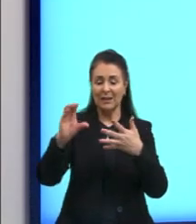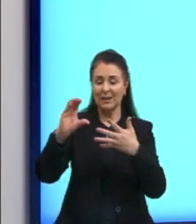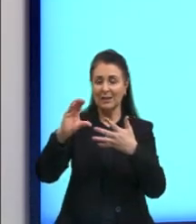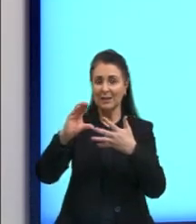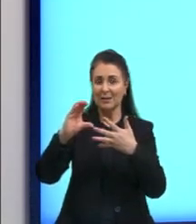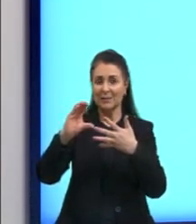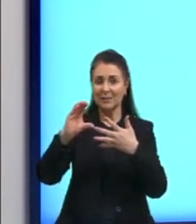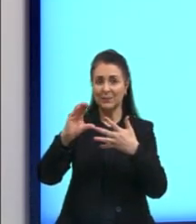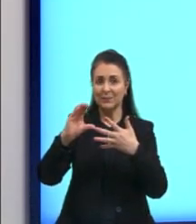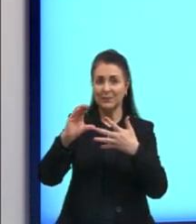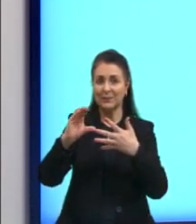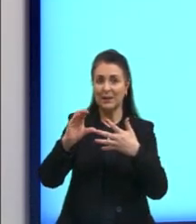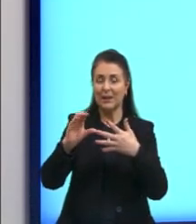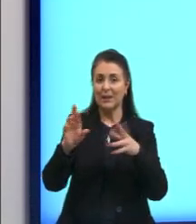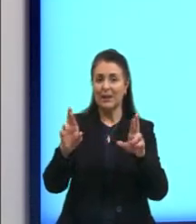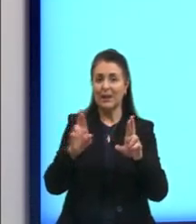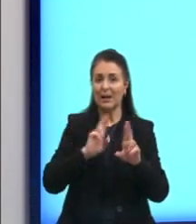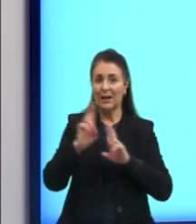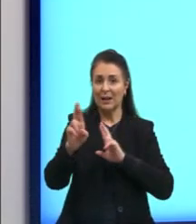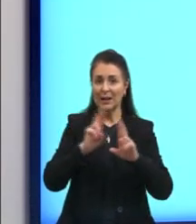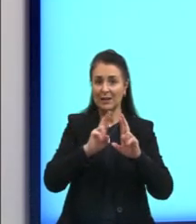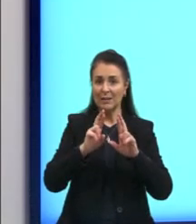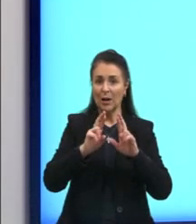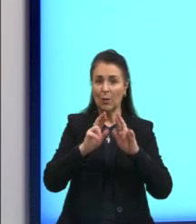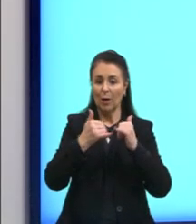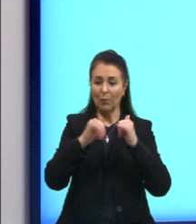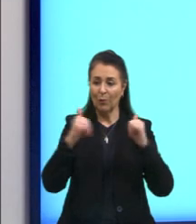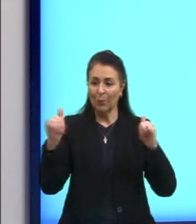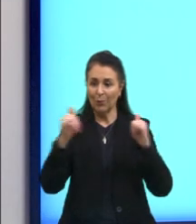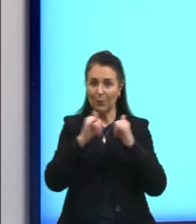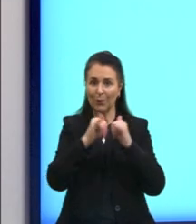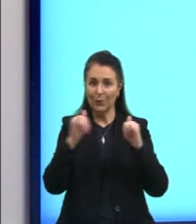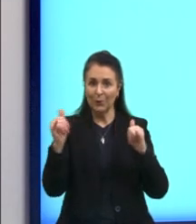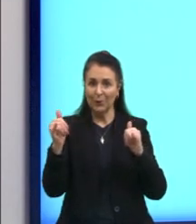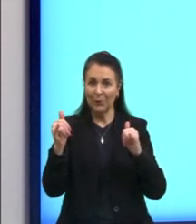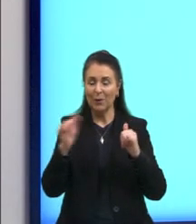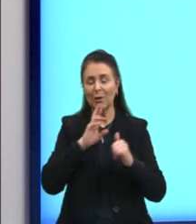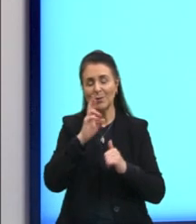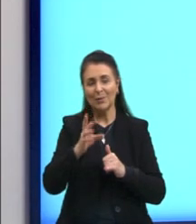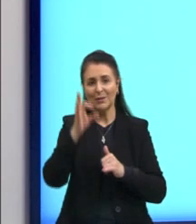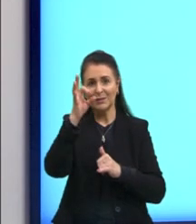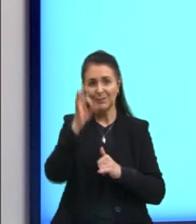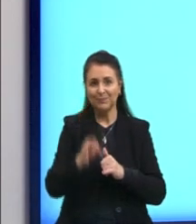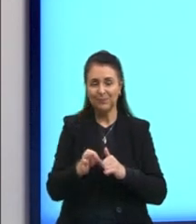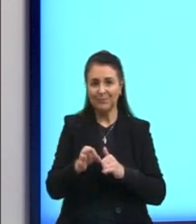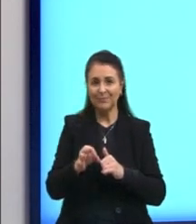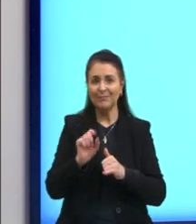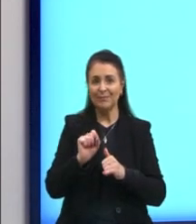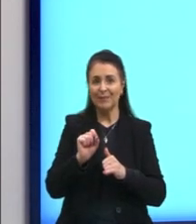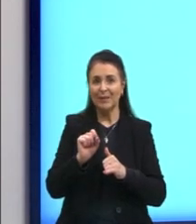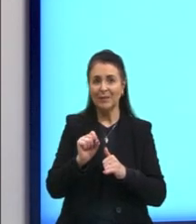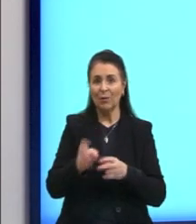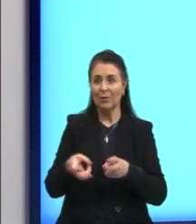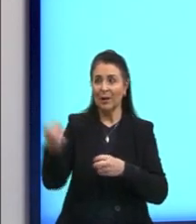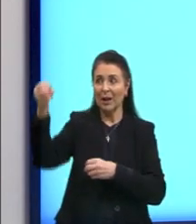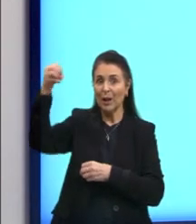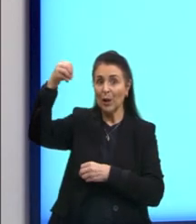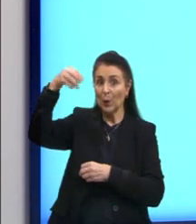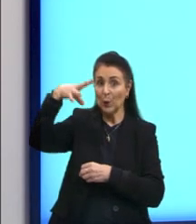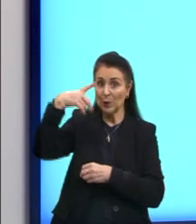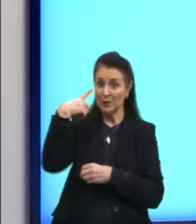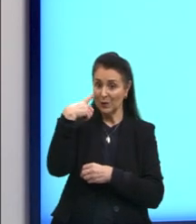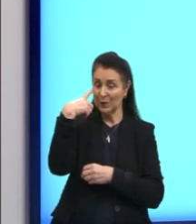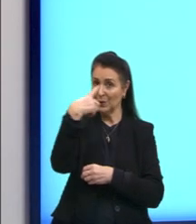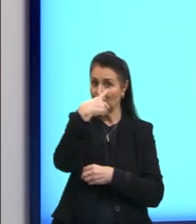que está relacionada a descargas elétricas. Bem tranquilo, não é? Fotorreceptor está relacionado à luz, que é os